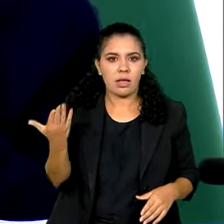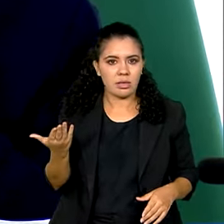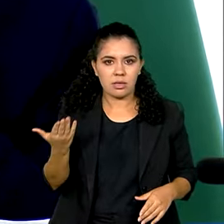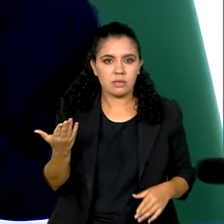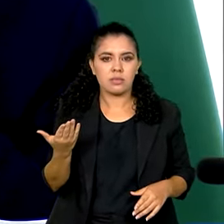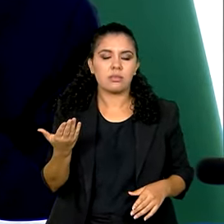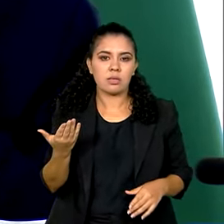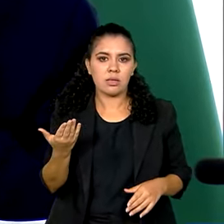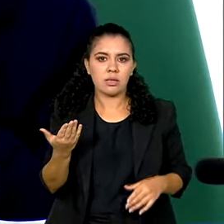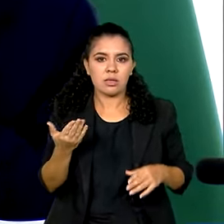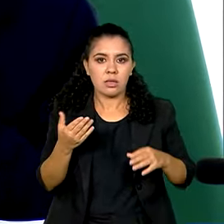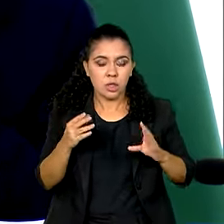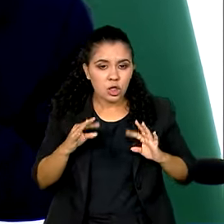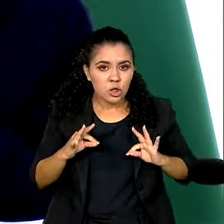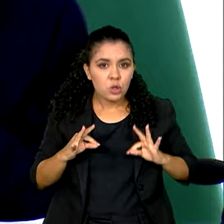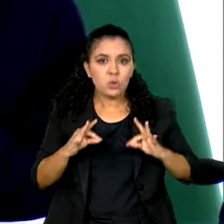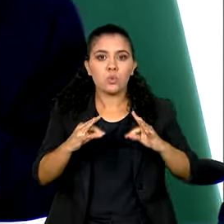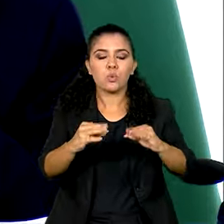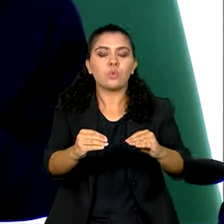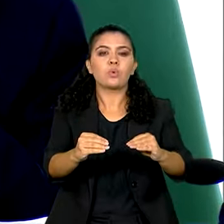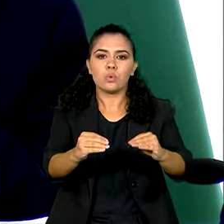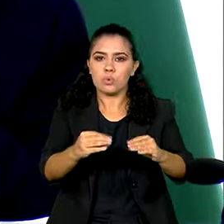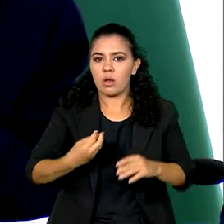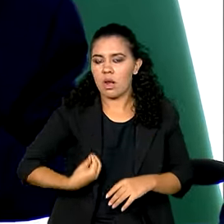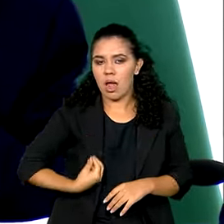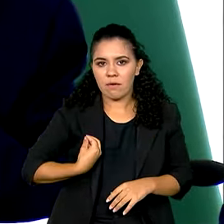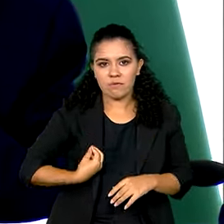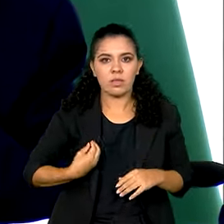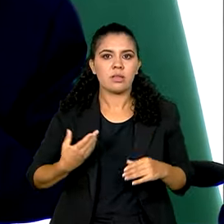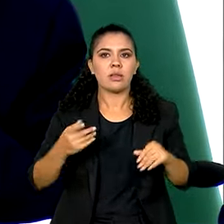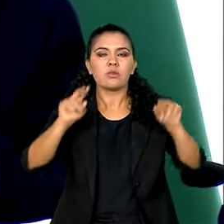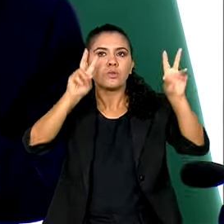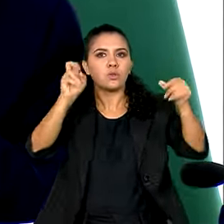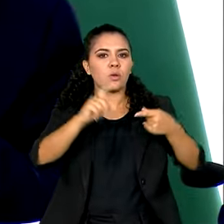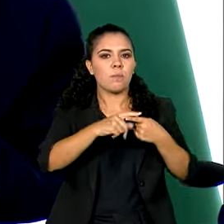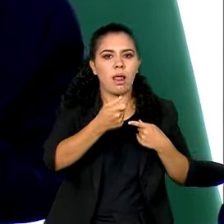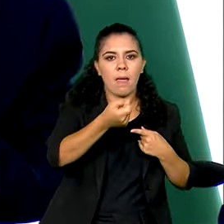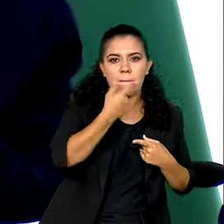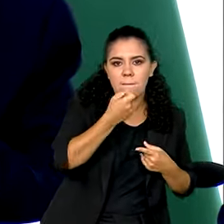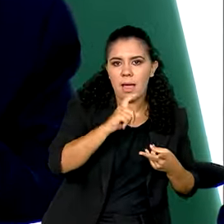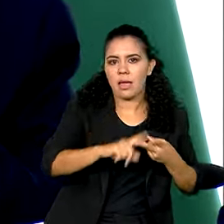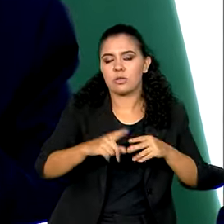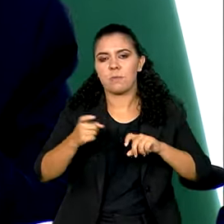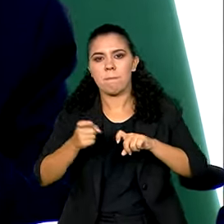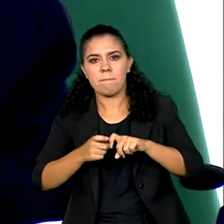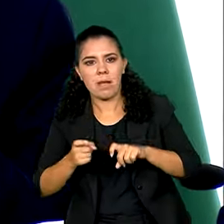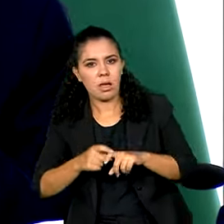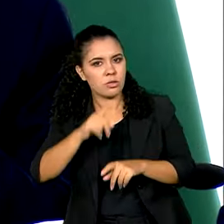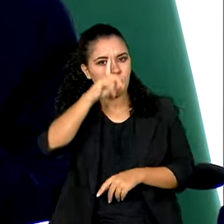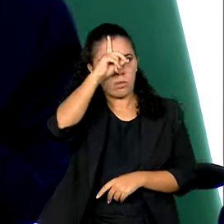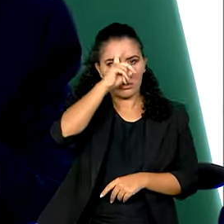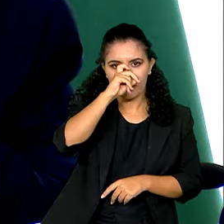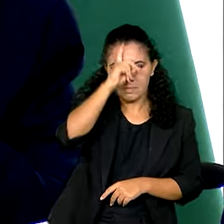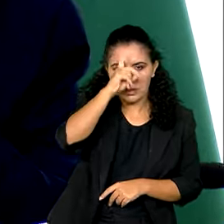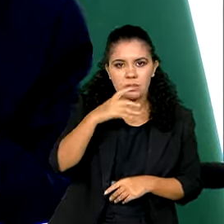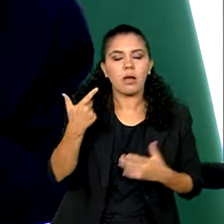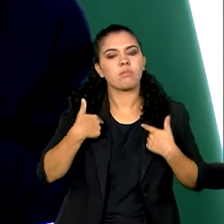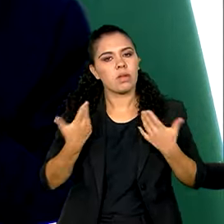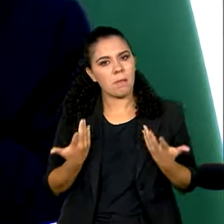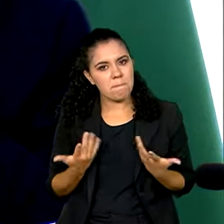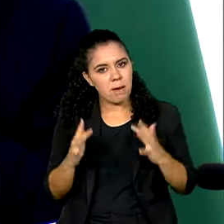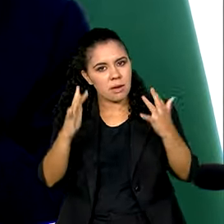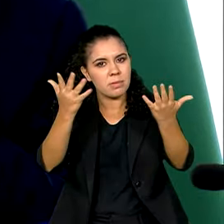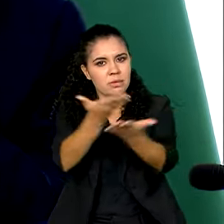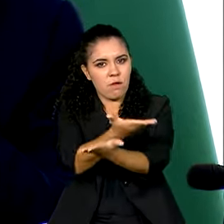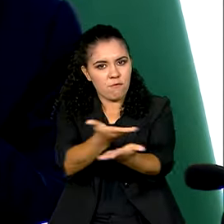na vida e se tratando de remédio, de médico, de hospitais. Então, eu queria dar parabéns para vocês,